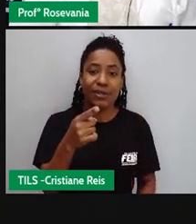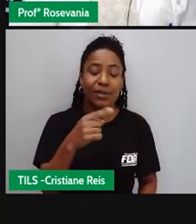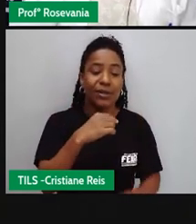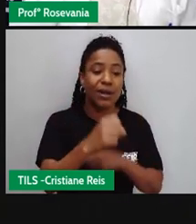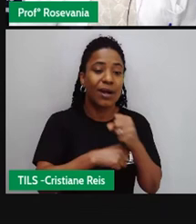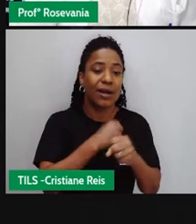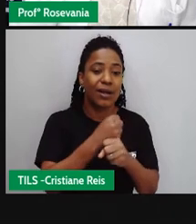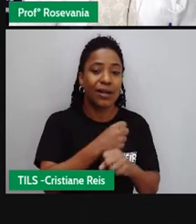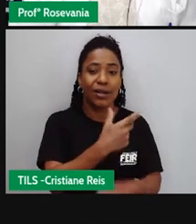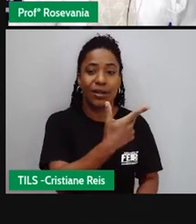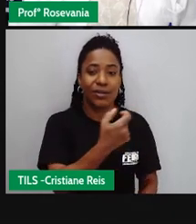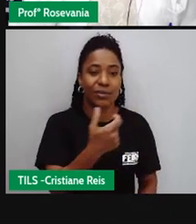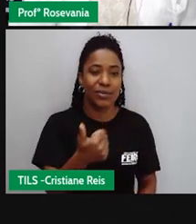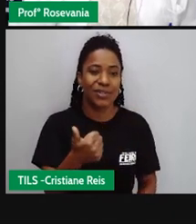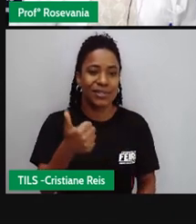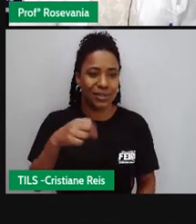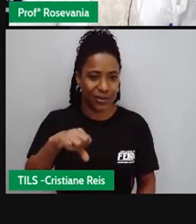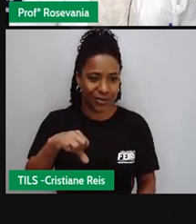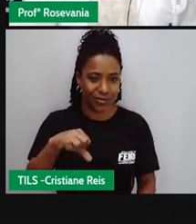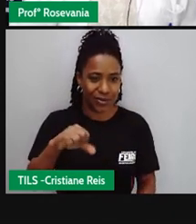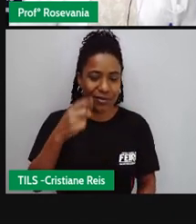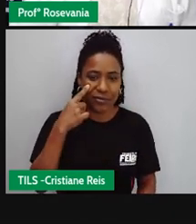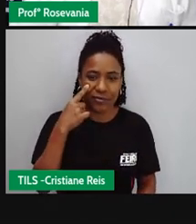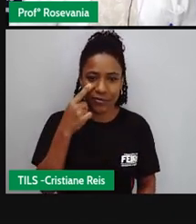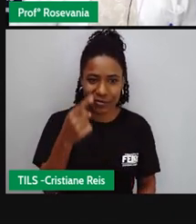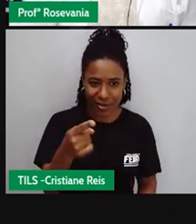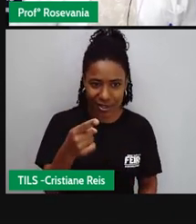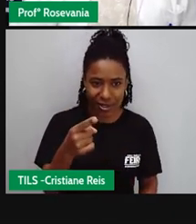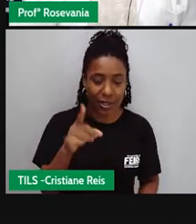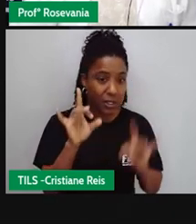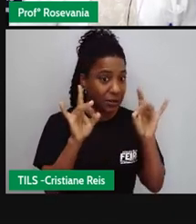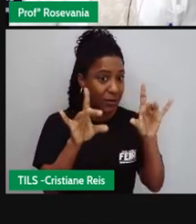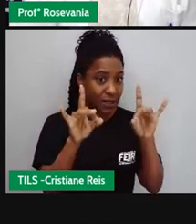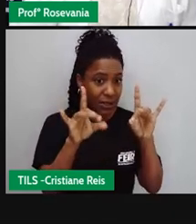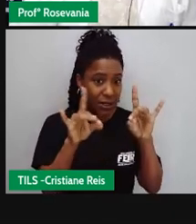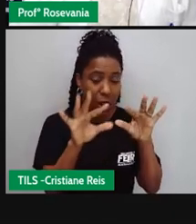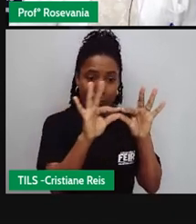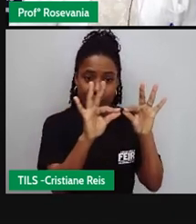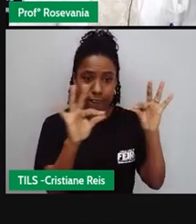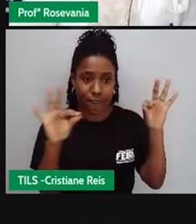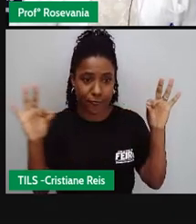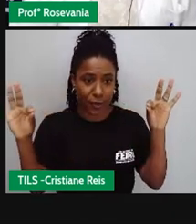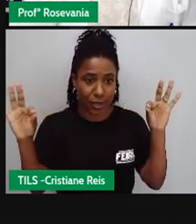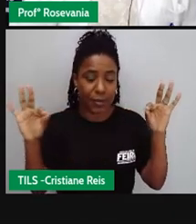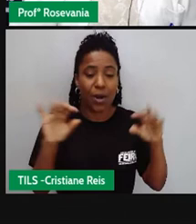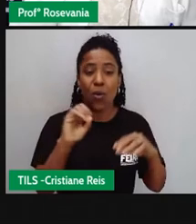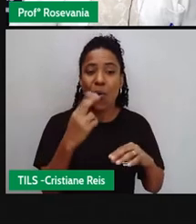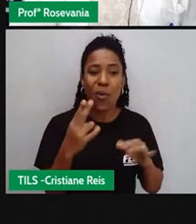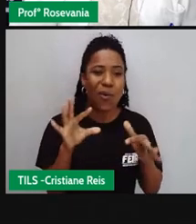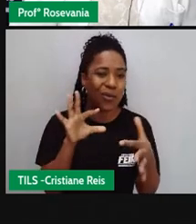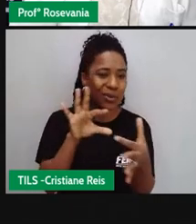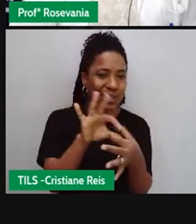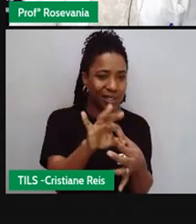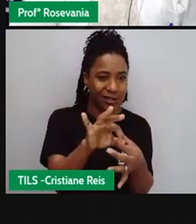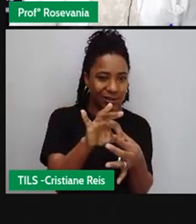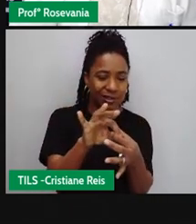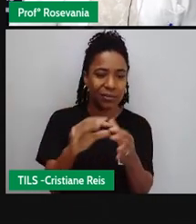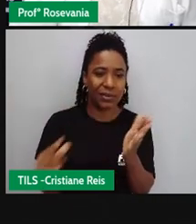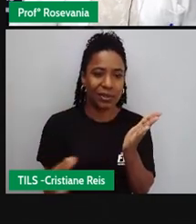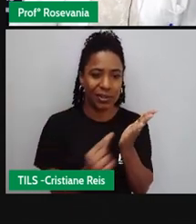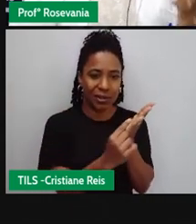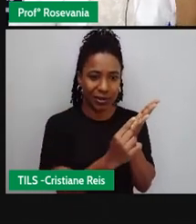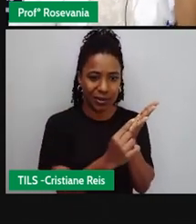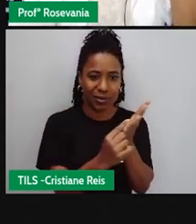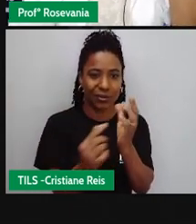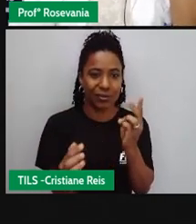dessas redes seja ela de fibra seja ela de conexão móvel seja ela que agora caiu muito